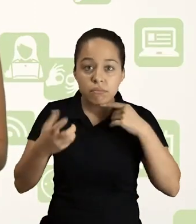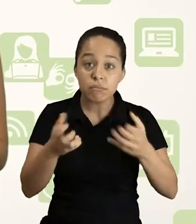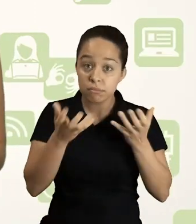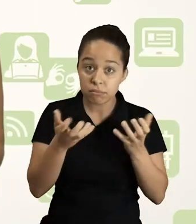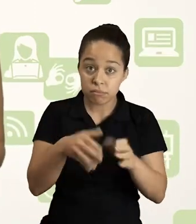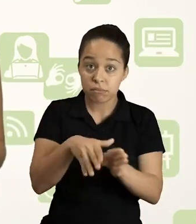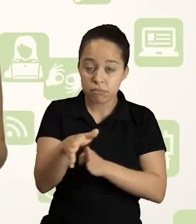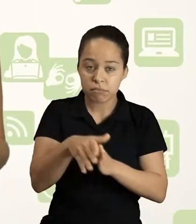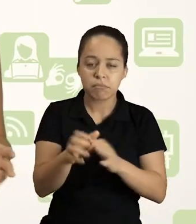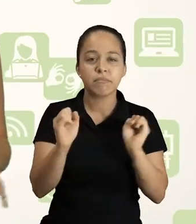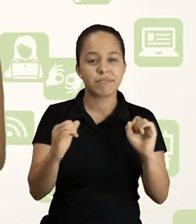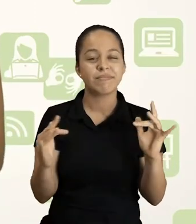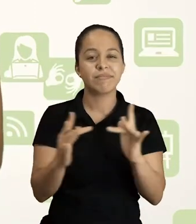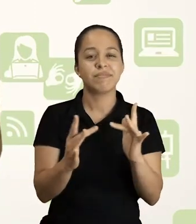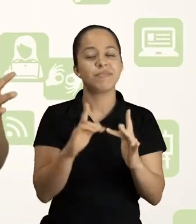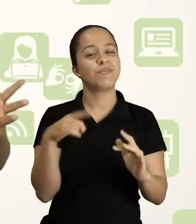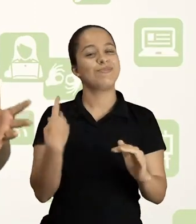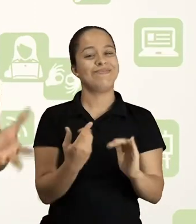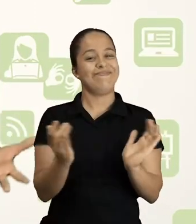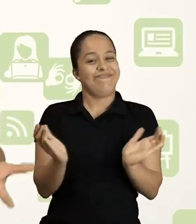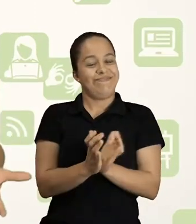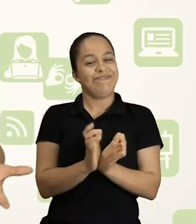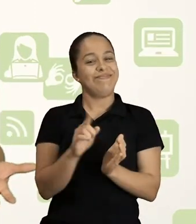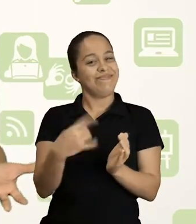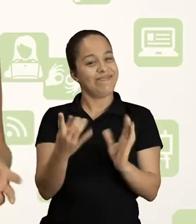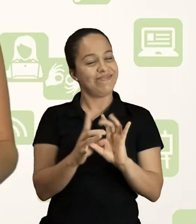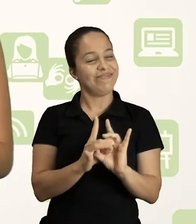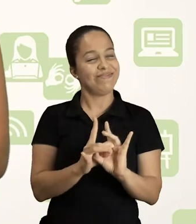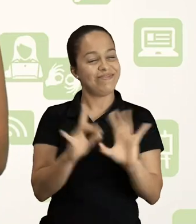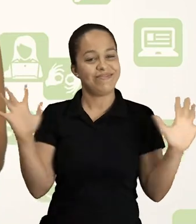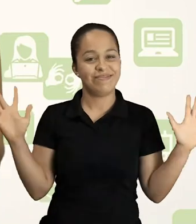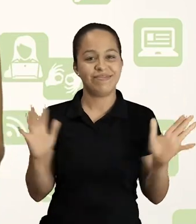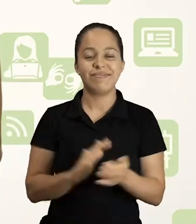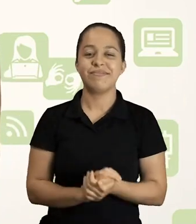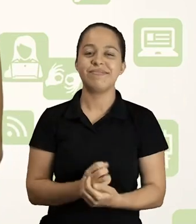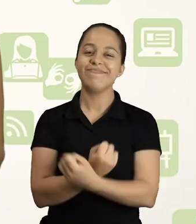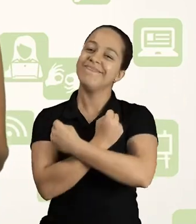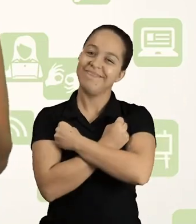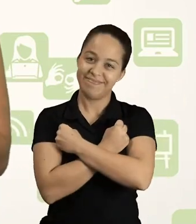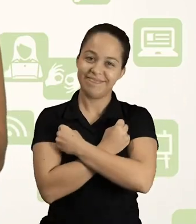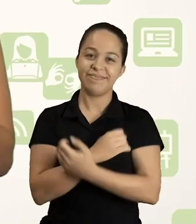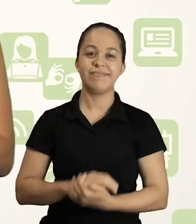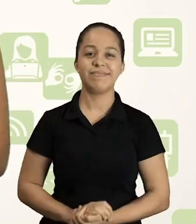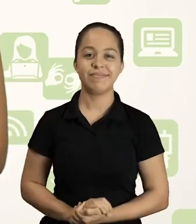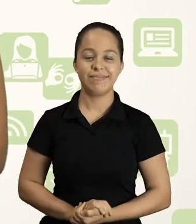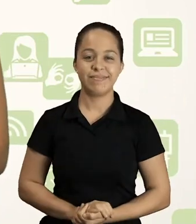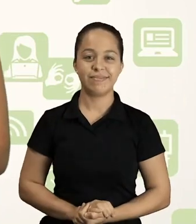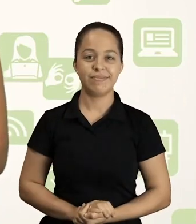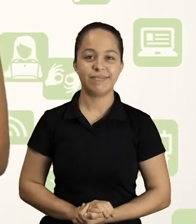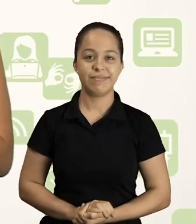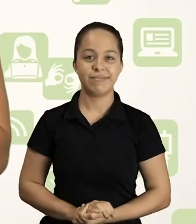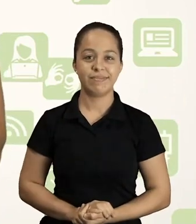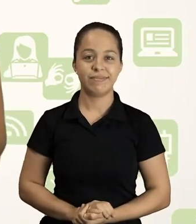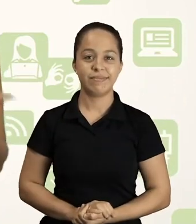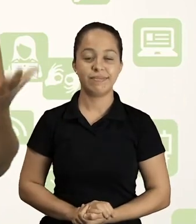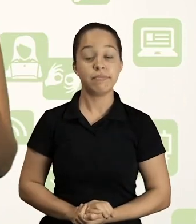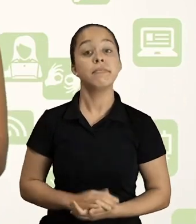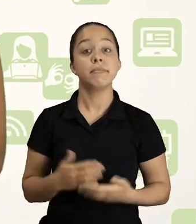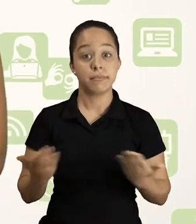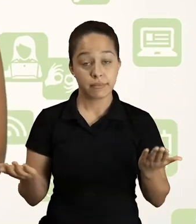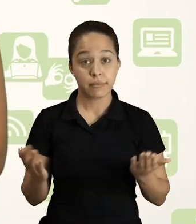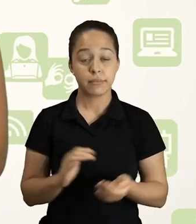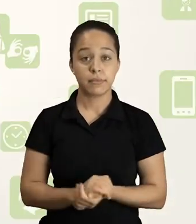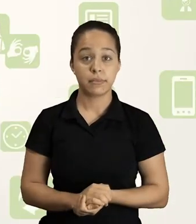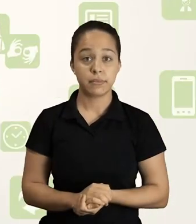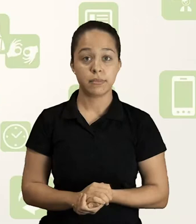espero tê-la ajudado. Caso reste alguma dúvida, se quiser alguma dica, entre em contato conosco. Estamos à